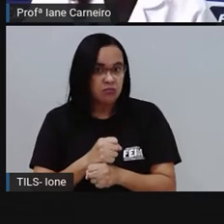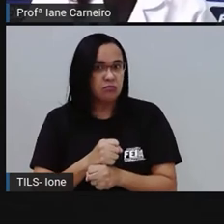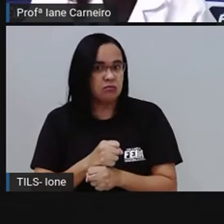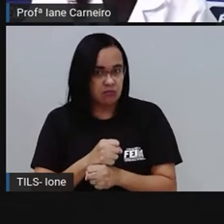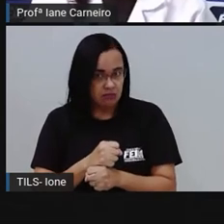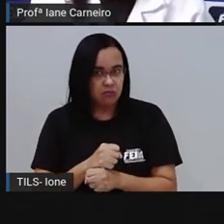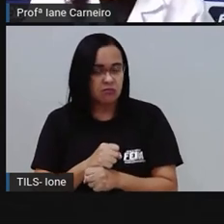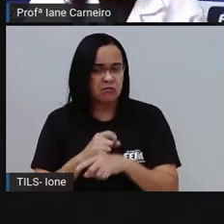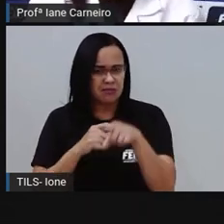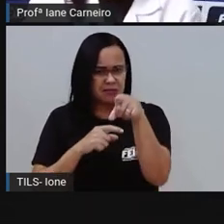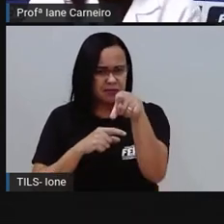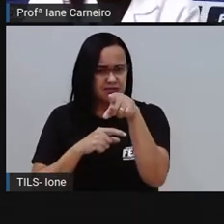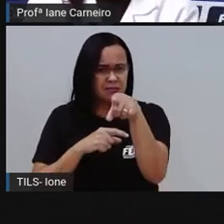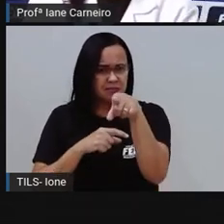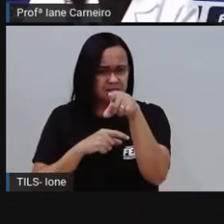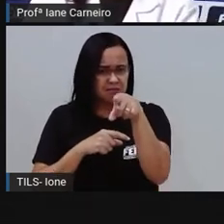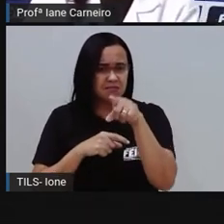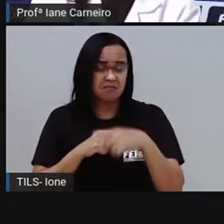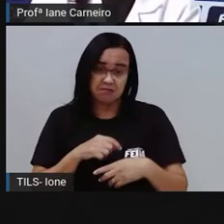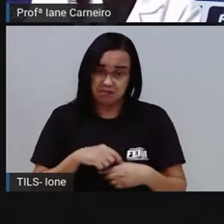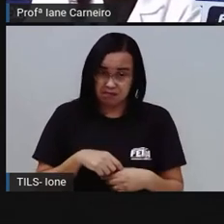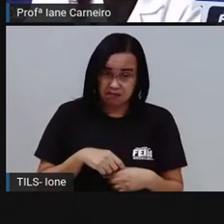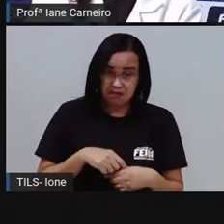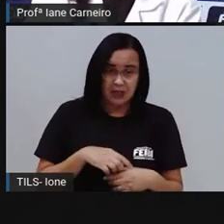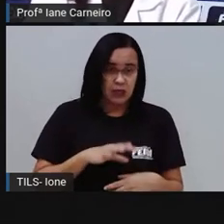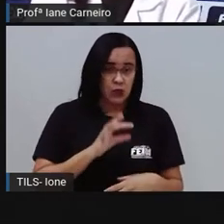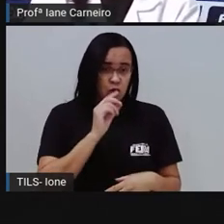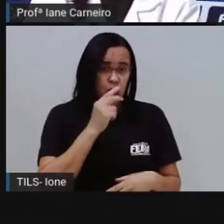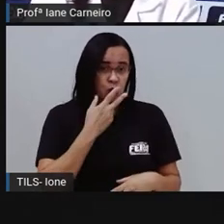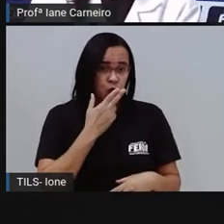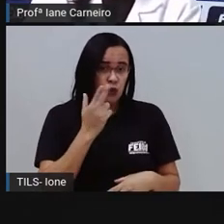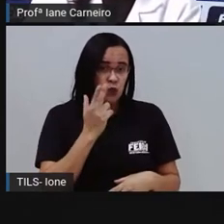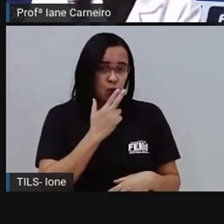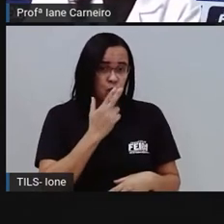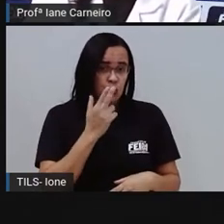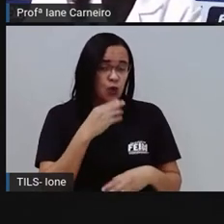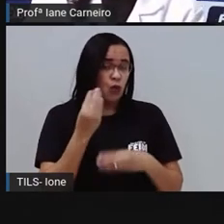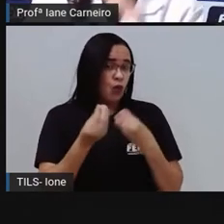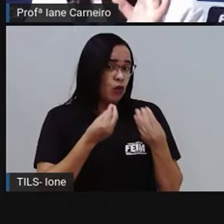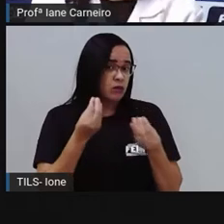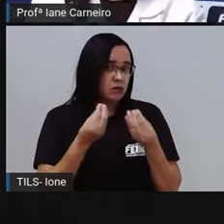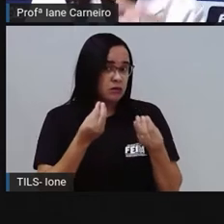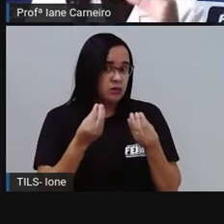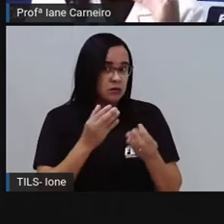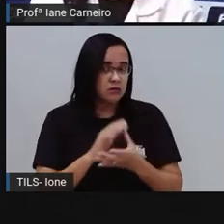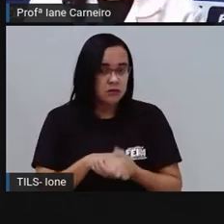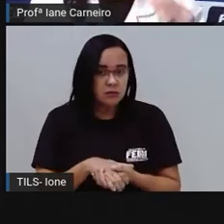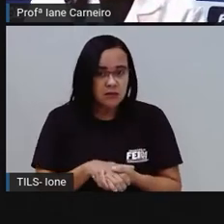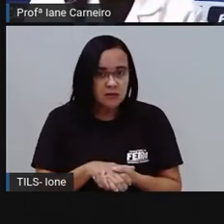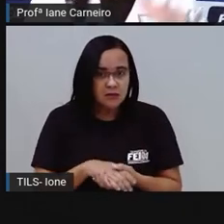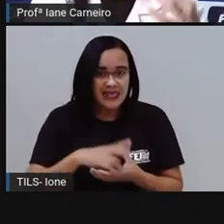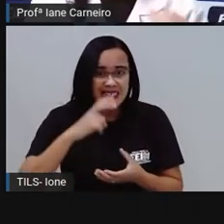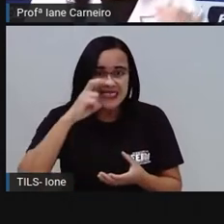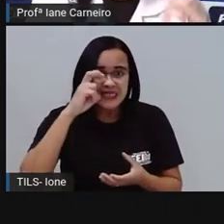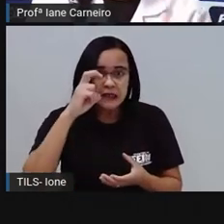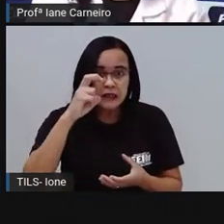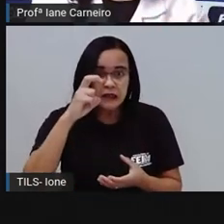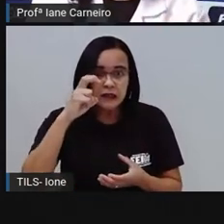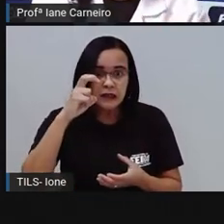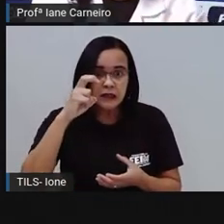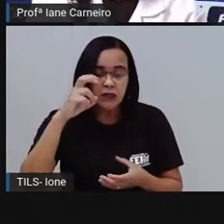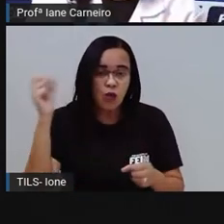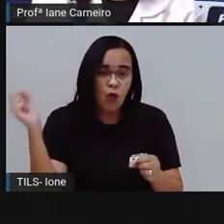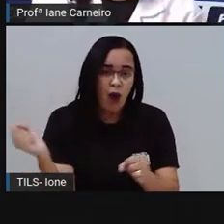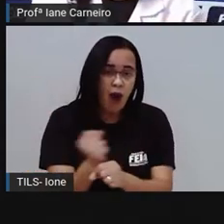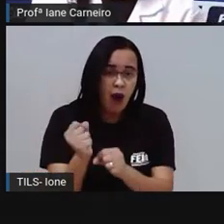esse aqui também é chatinho esse, né, o cigarro, ó, leva mais de 5 anos para se decompor,